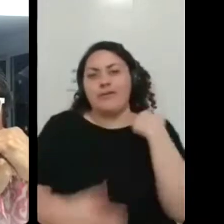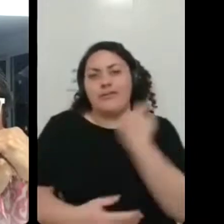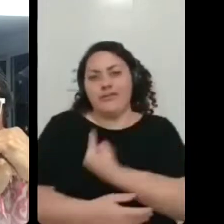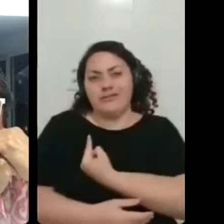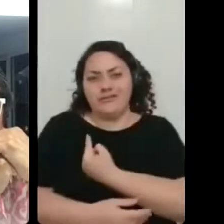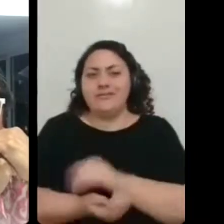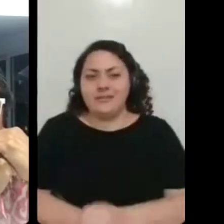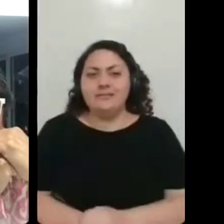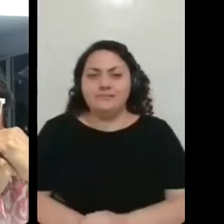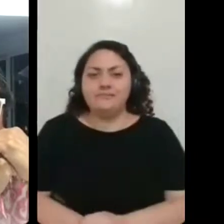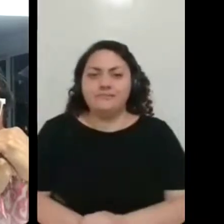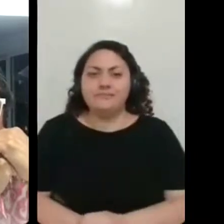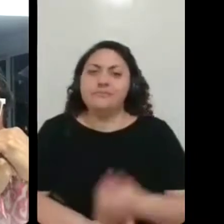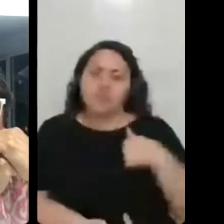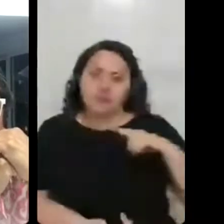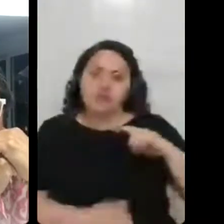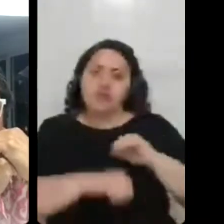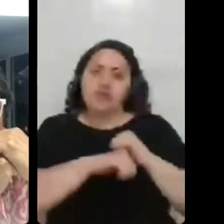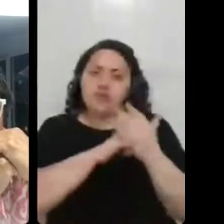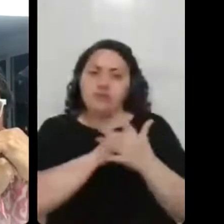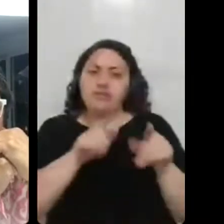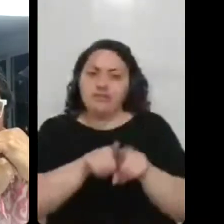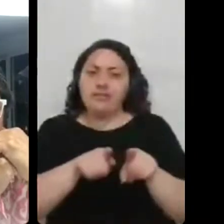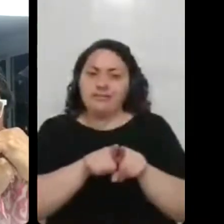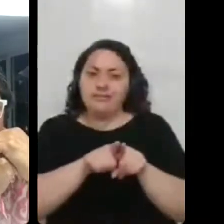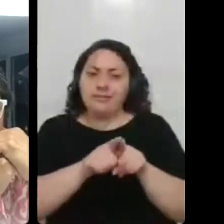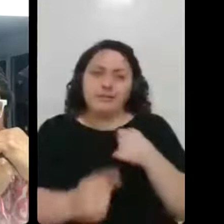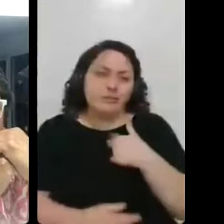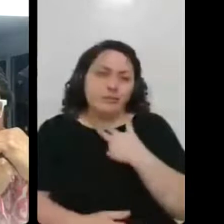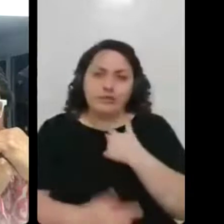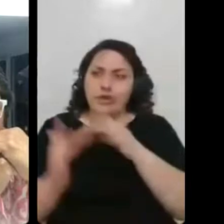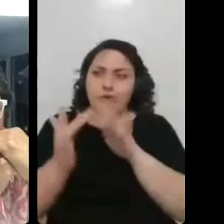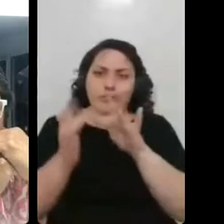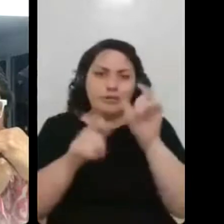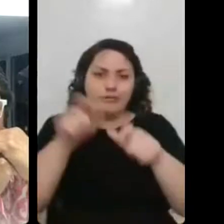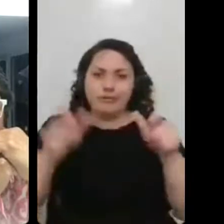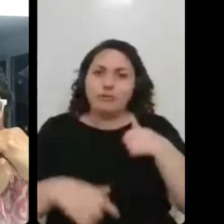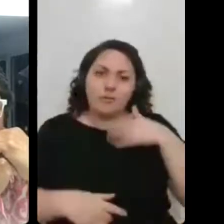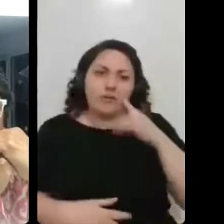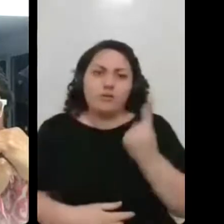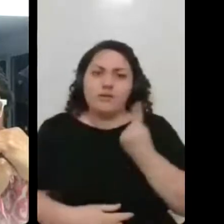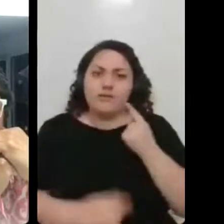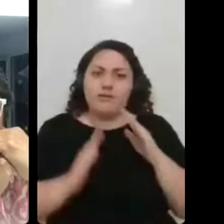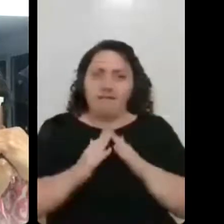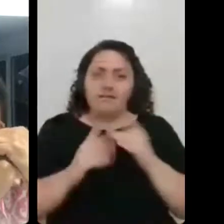Eu tava positivada, né? Eu não tava com ninguém, assim, eu fiquei mais sozinha em casa porque o meu irmão ficou mais no hospital com a minha mãe, os dois